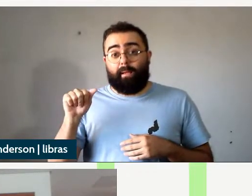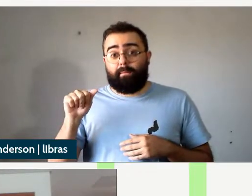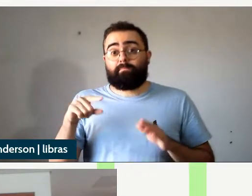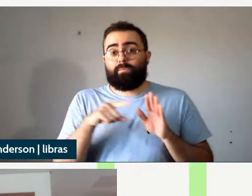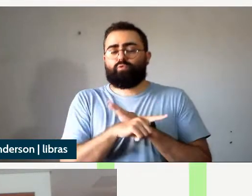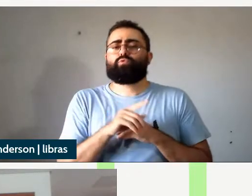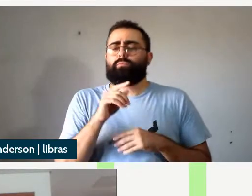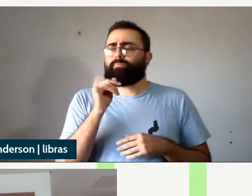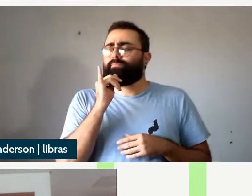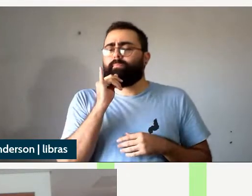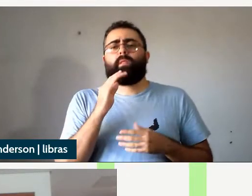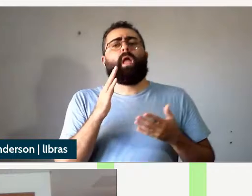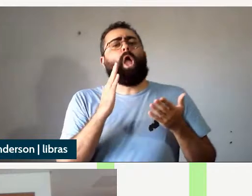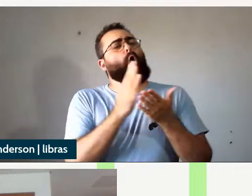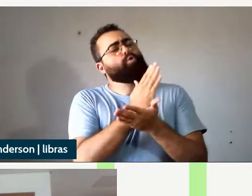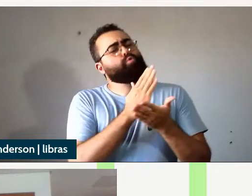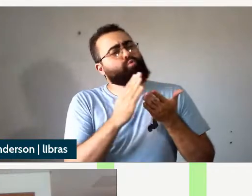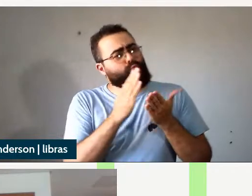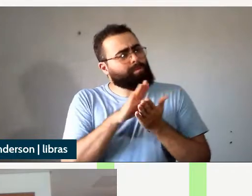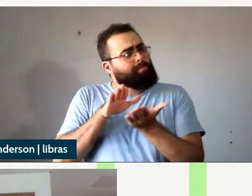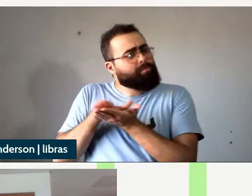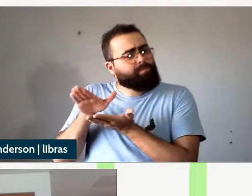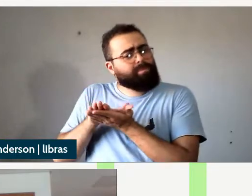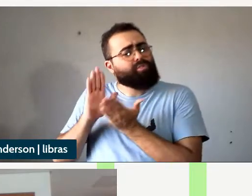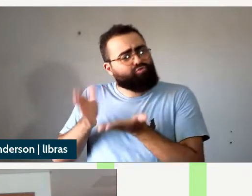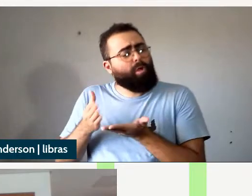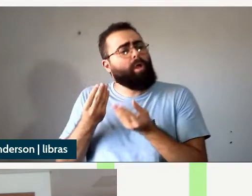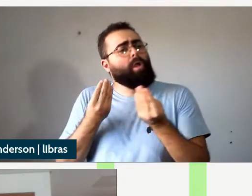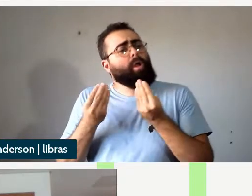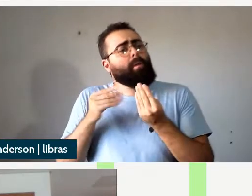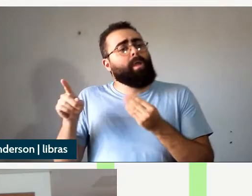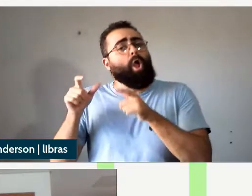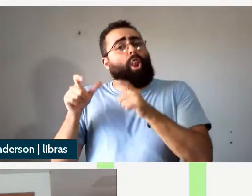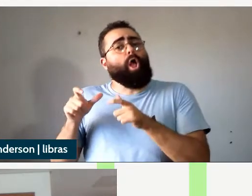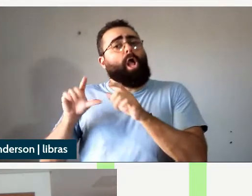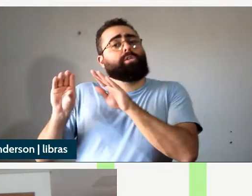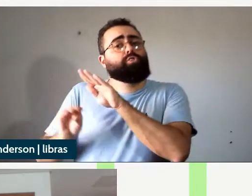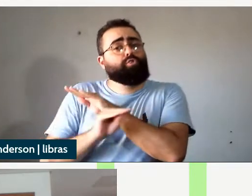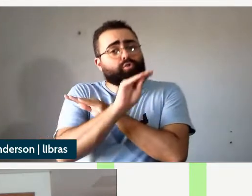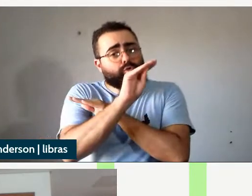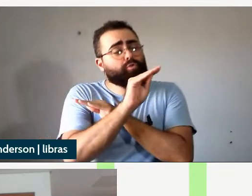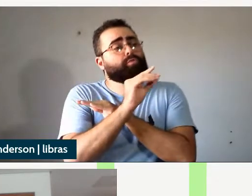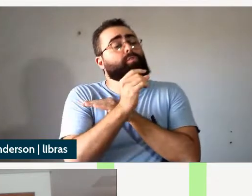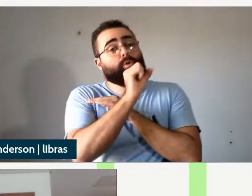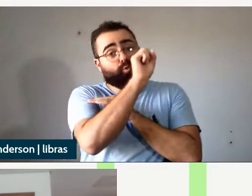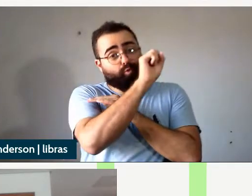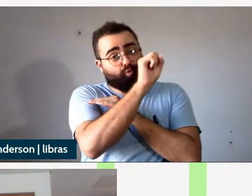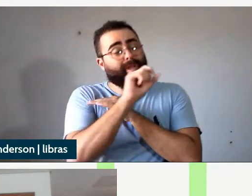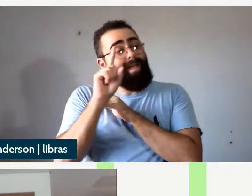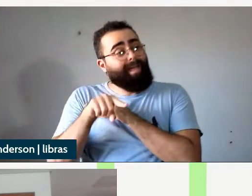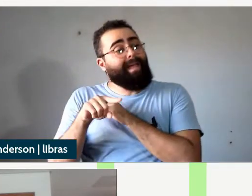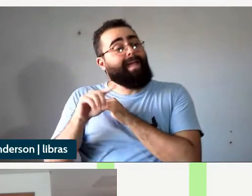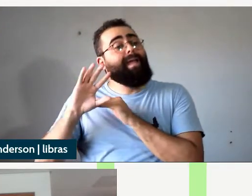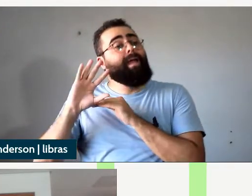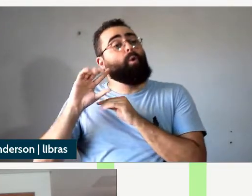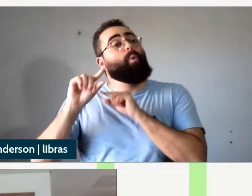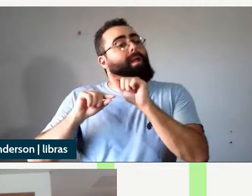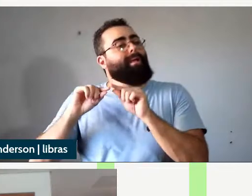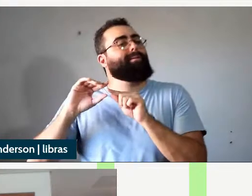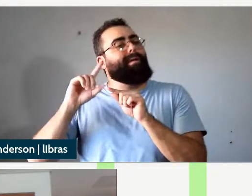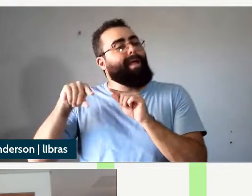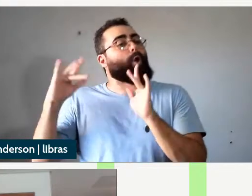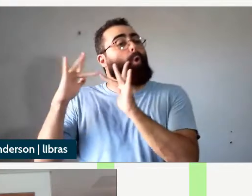alguns trabalhos tem apontado orçamentos de locativas para a do sujeito como resultado de contato do PB com línguas indígenas e